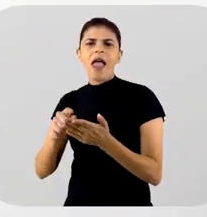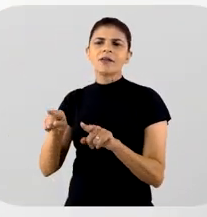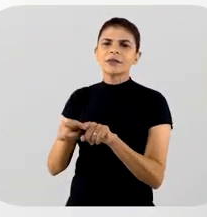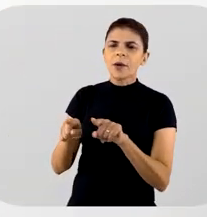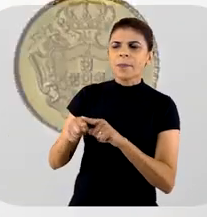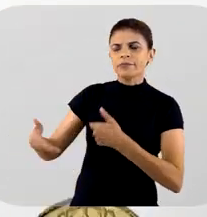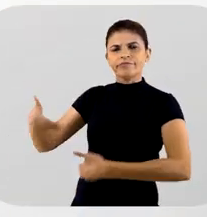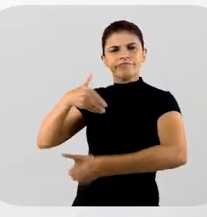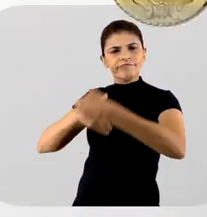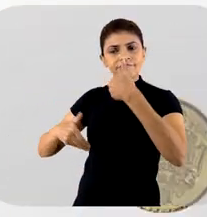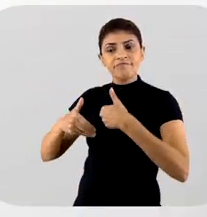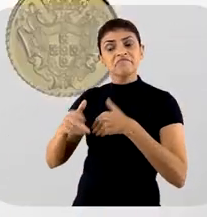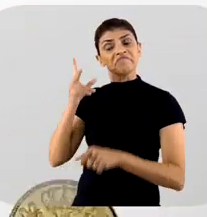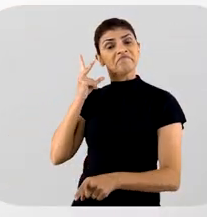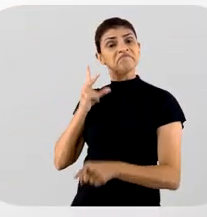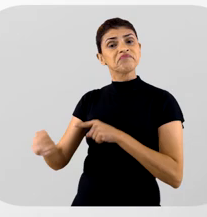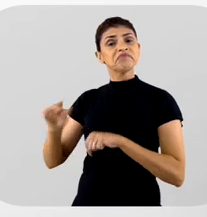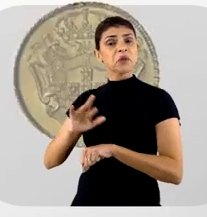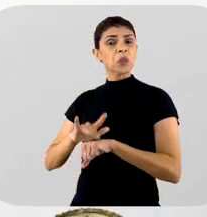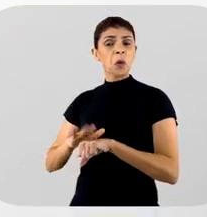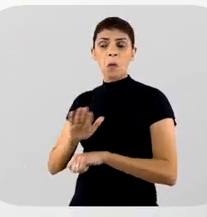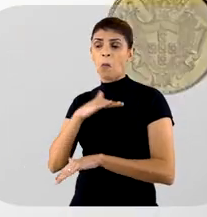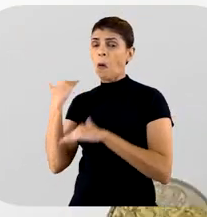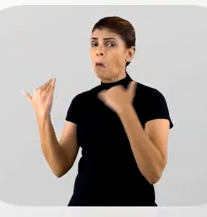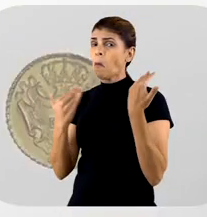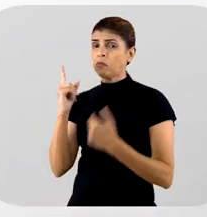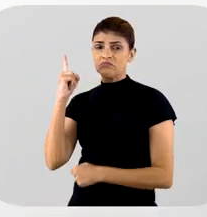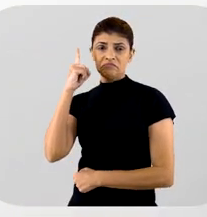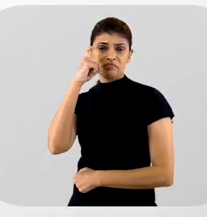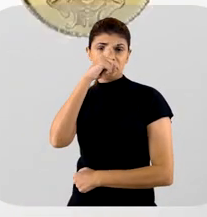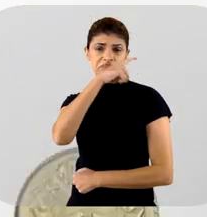maiores chances de enfrentar as doenças e a morte.